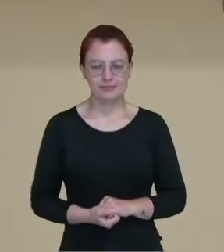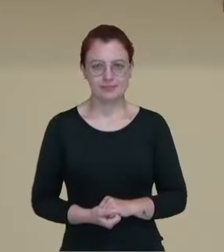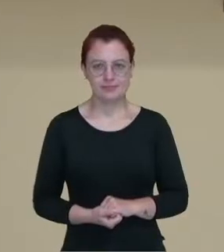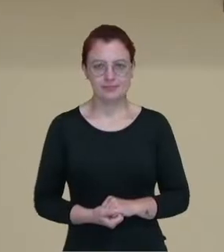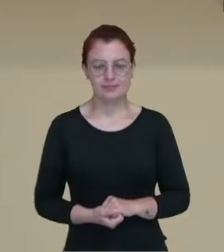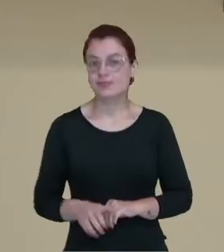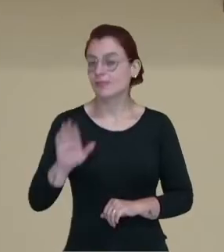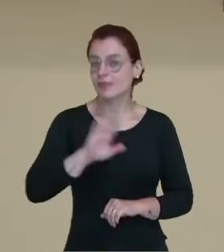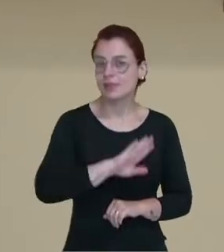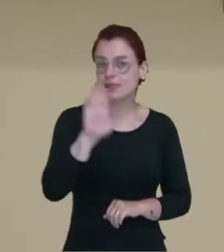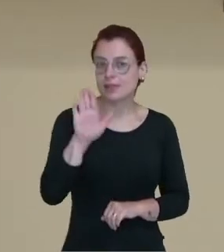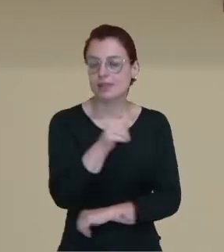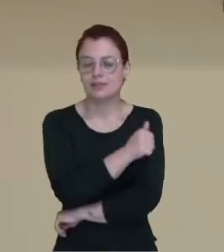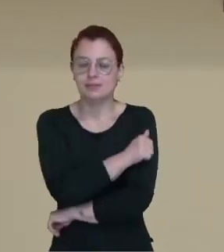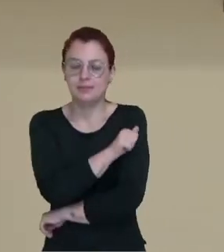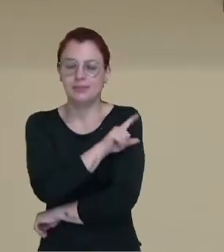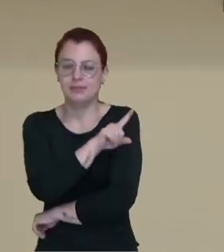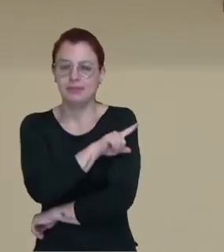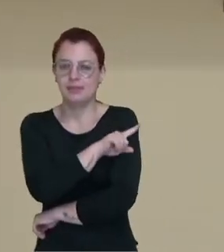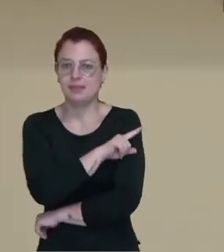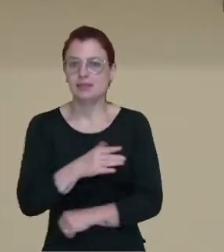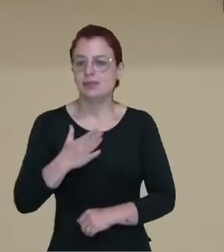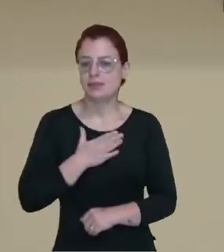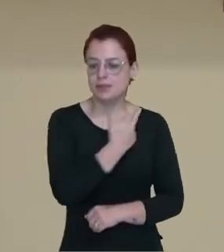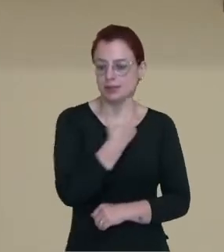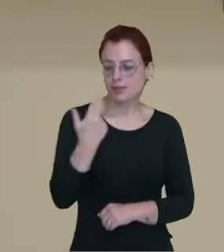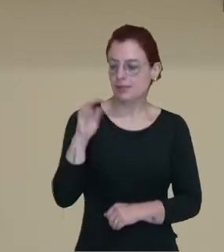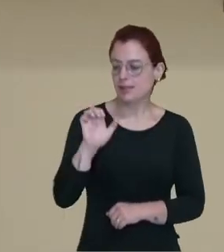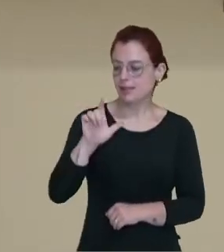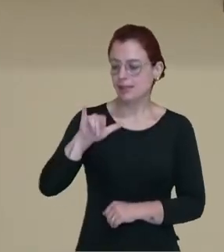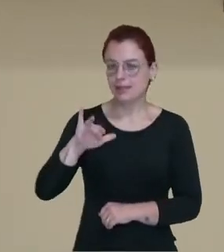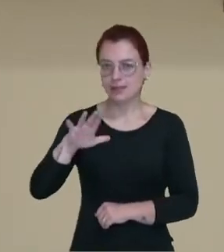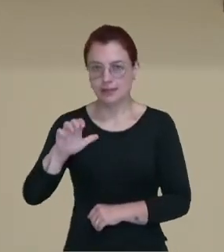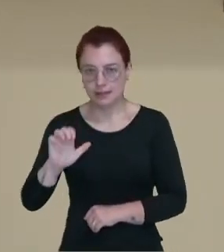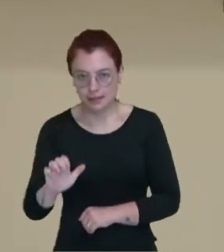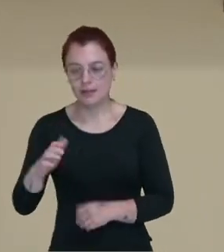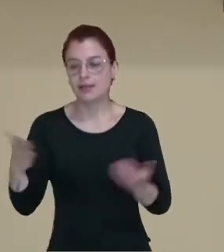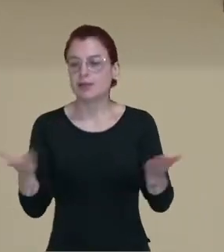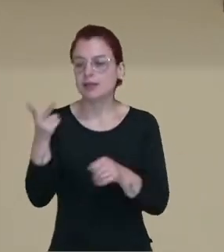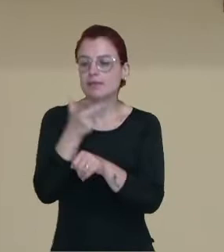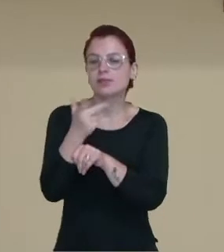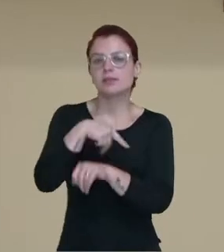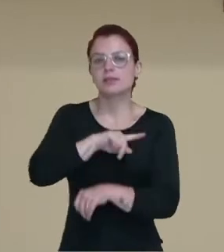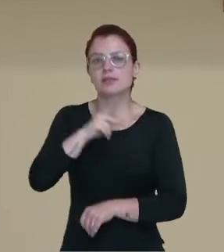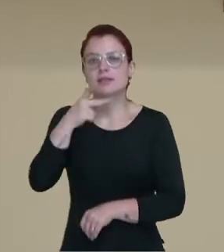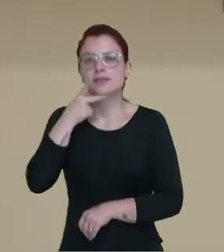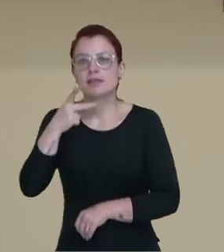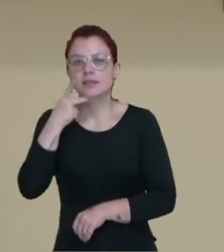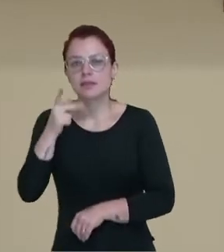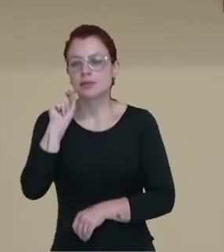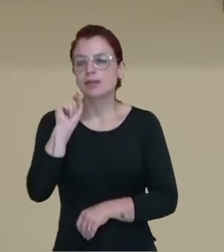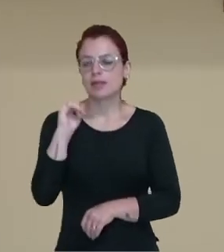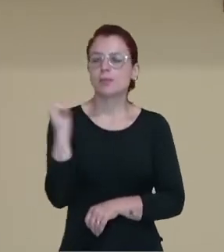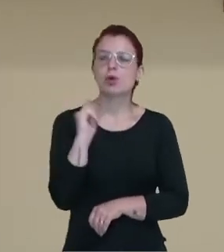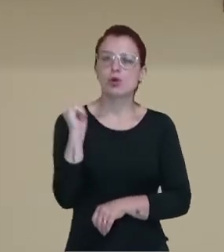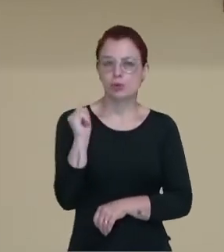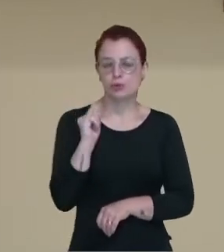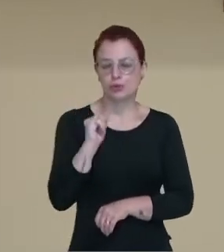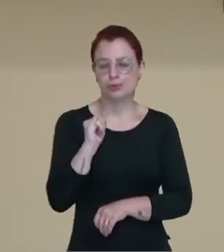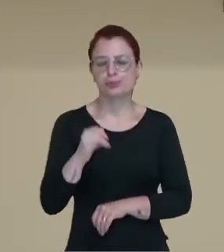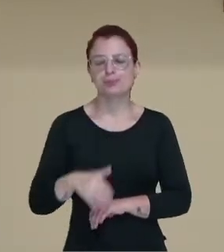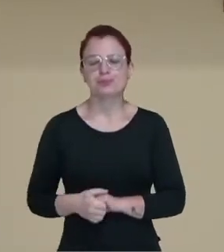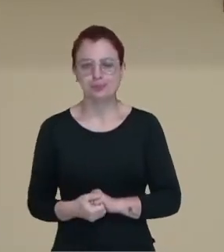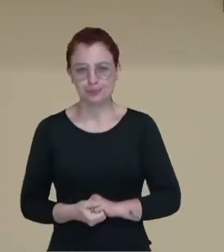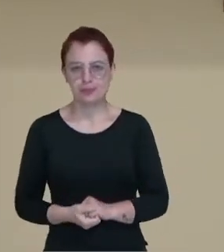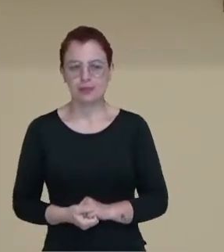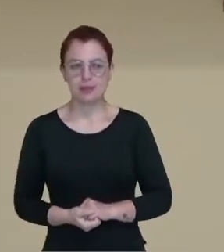Olá estudante da primeira série, eu sou a professora Eliane e nesse vídeo nós vamos falar sobre imposto de renda. Então acompanha aqui